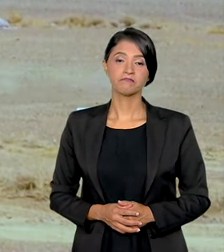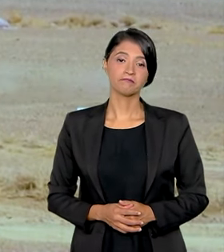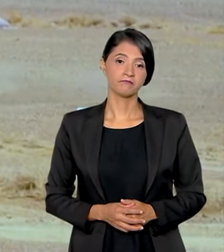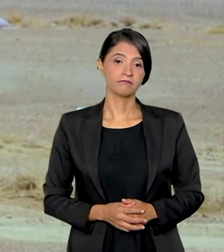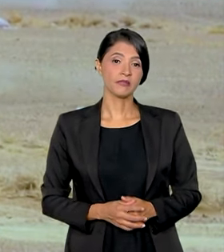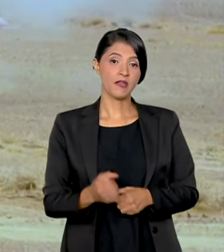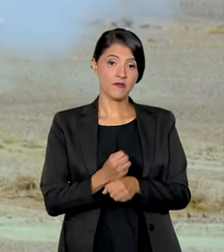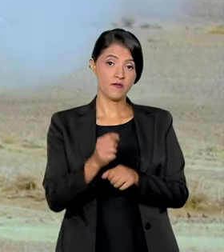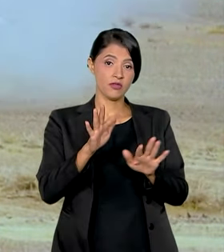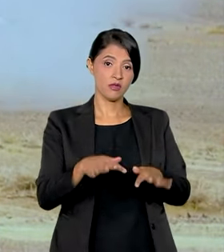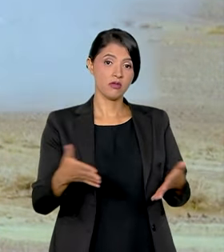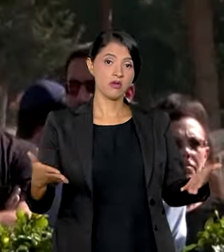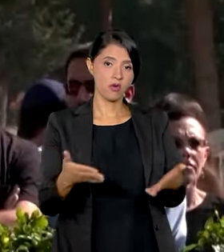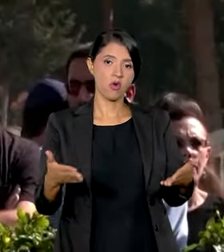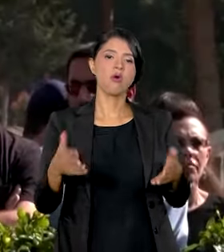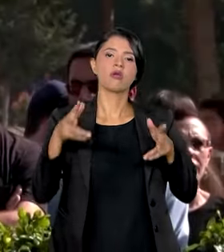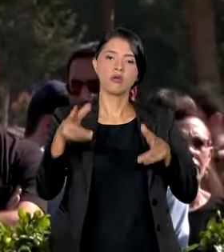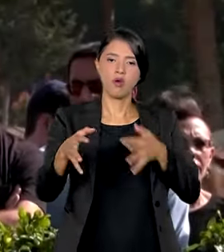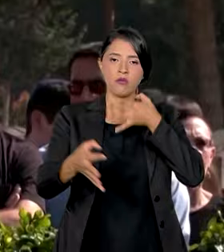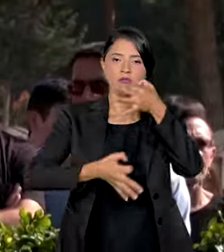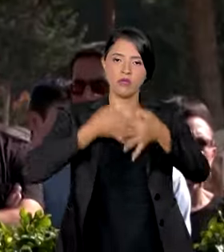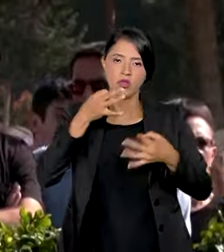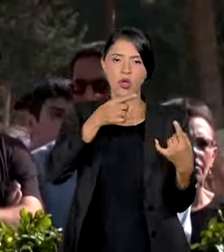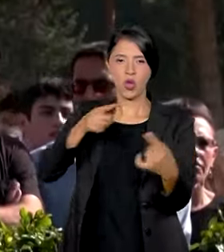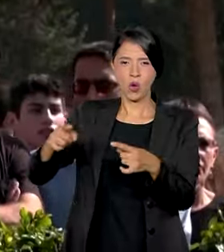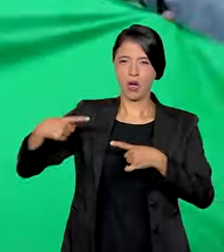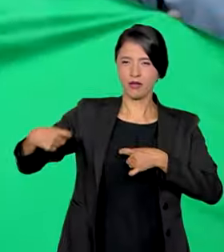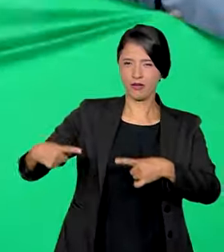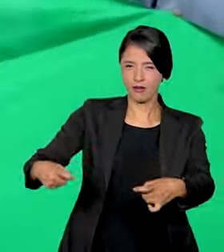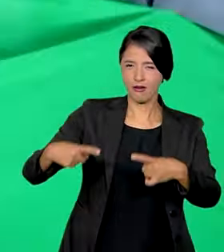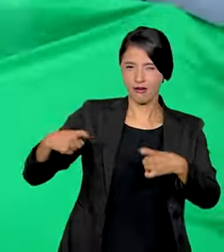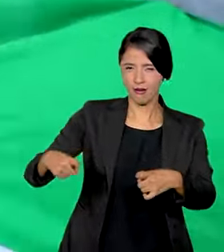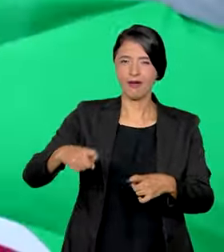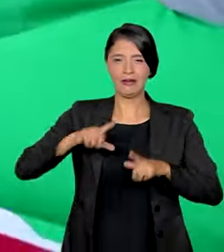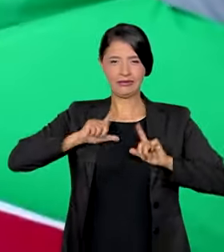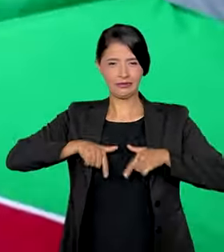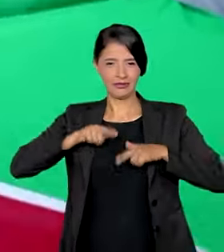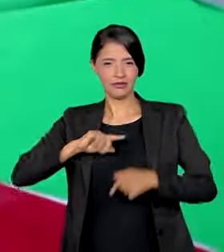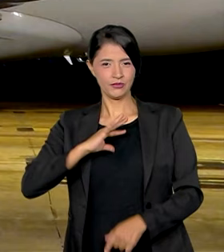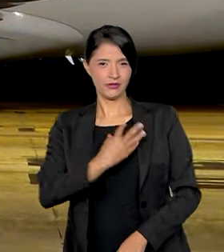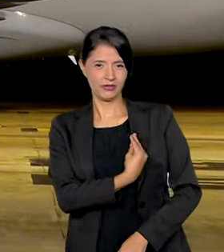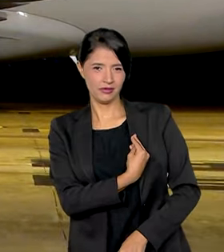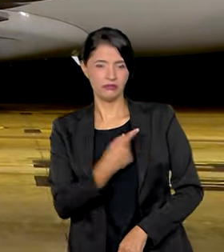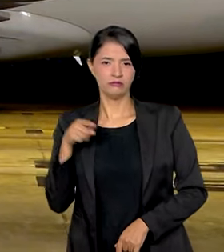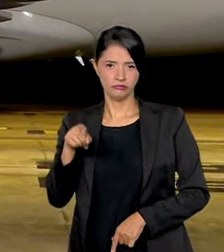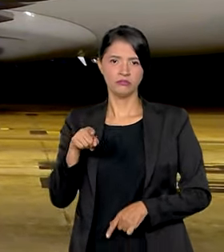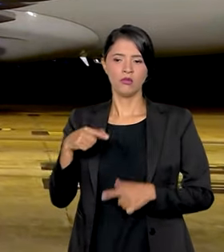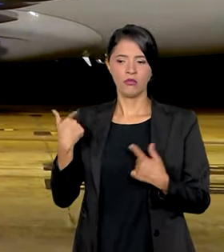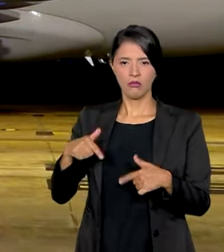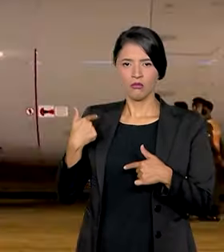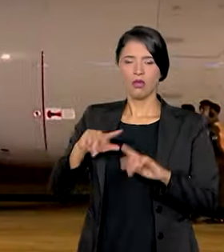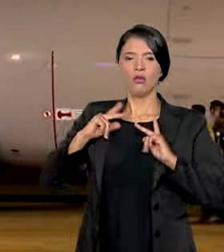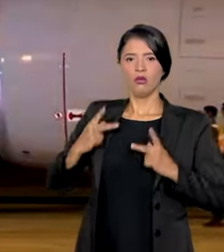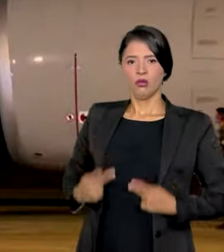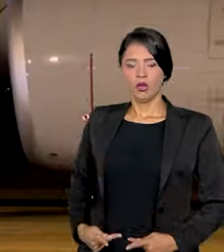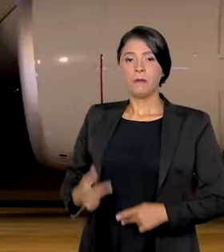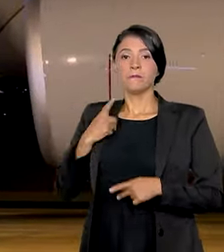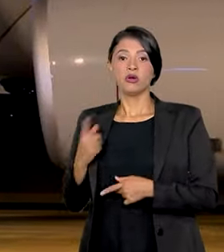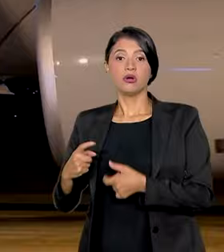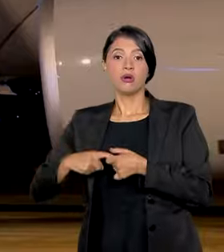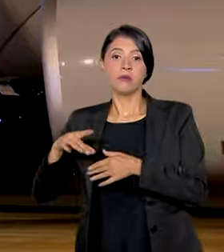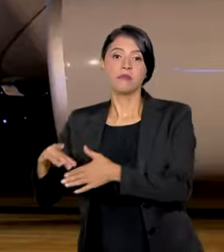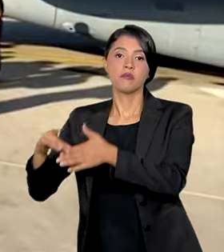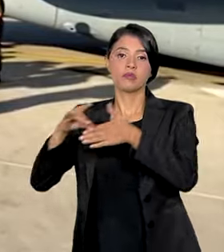E nesse fim de ano, teve a mesma posição quanto ao conflito entre israelenses e palestinos. Uma grande operação humanitária para